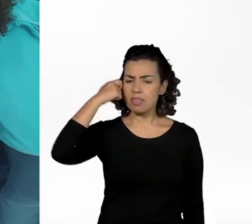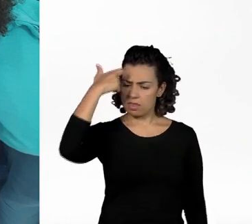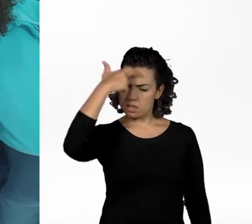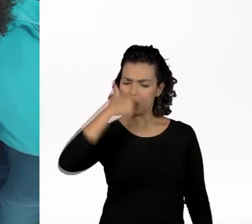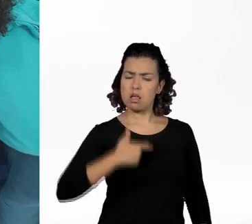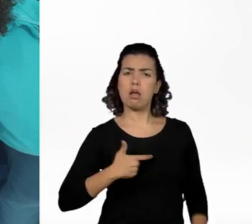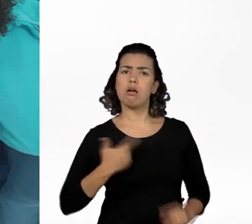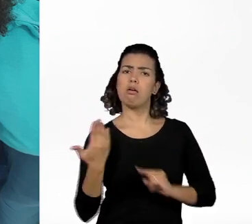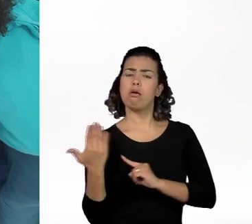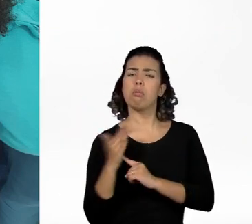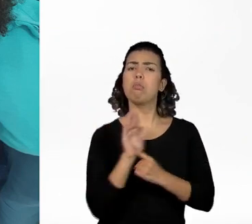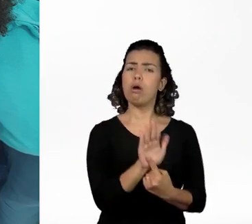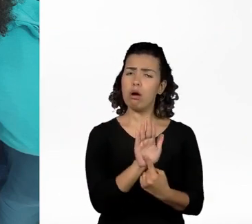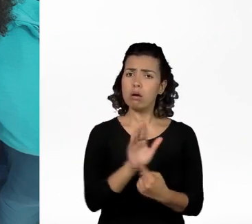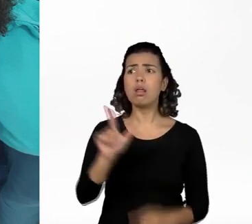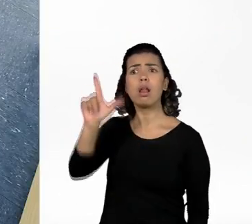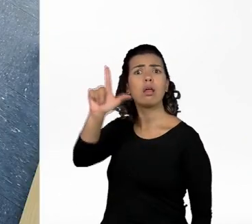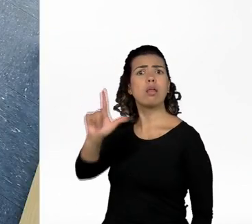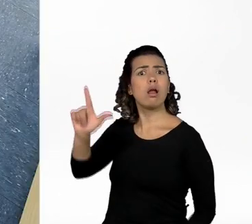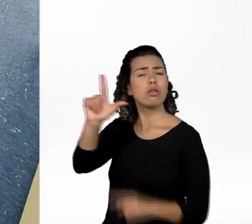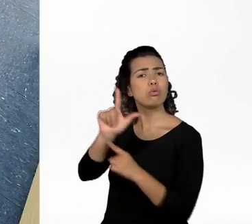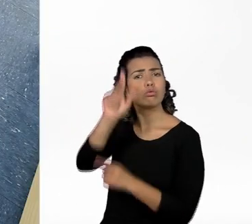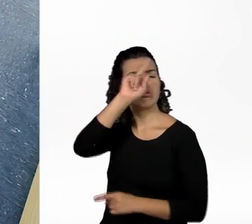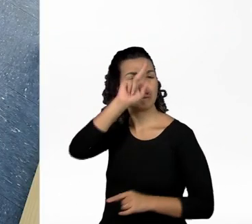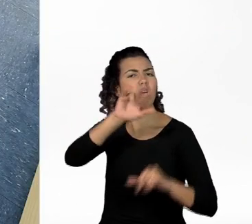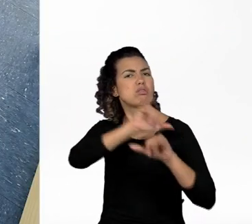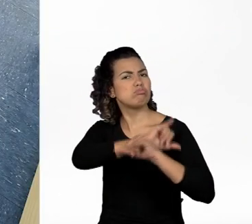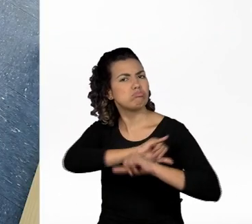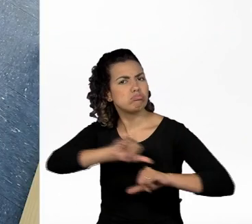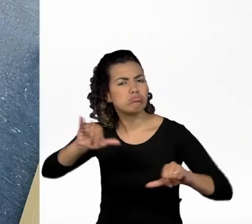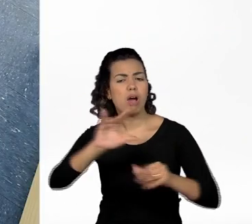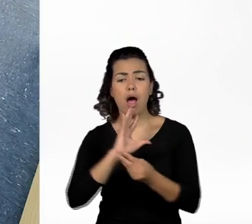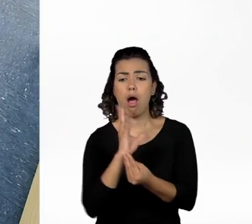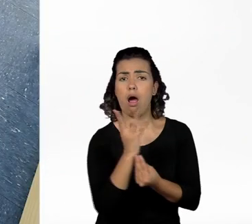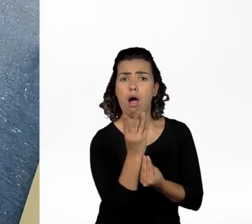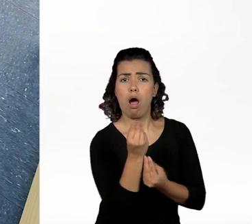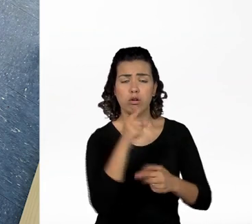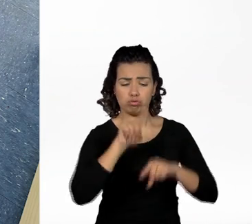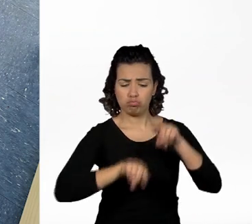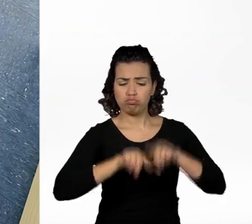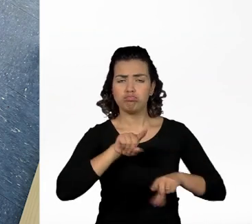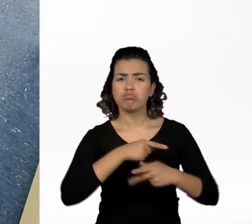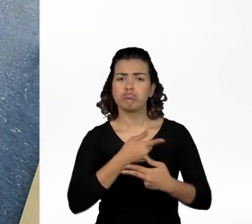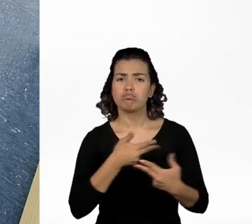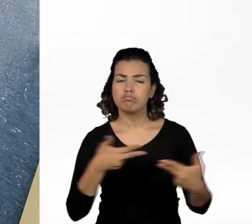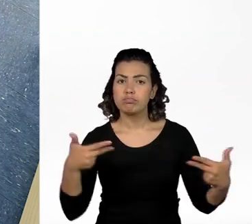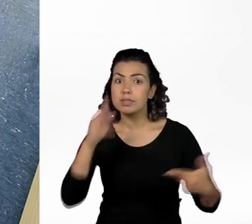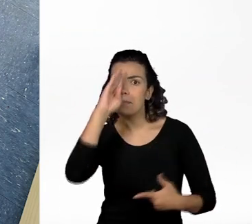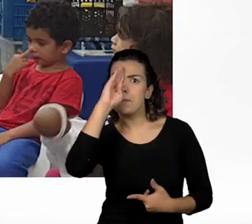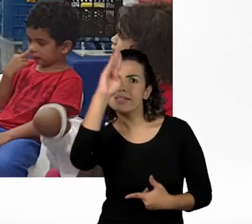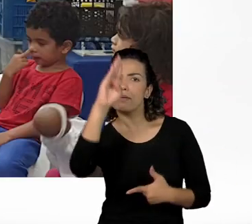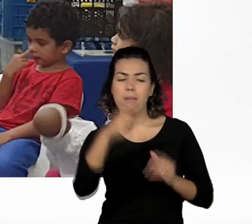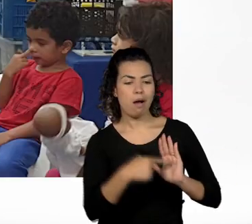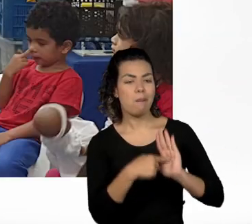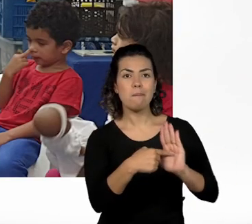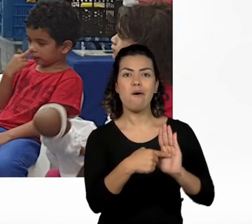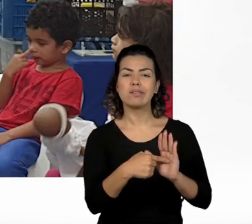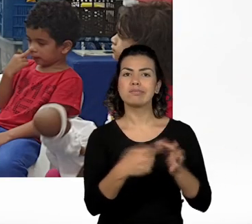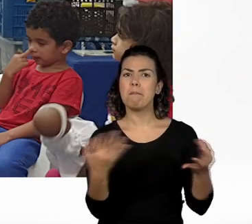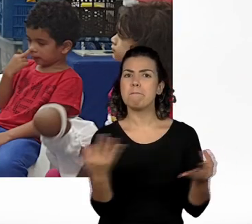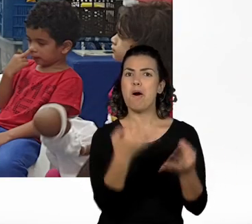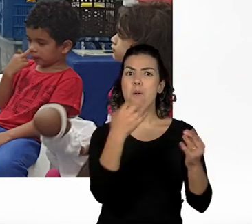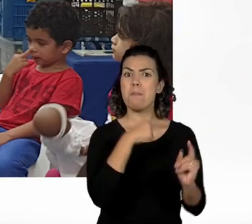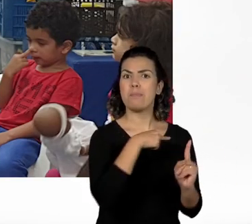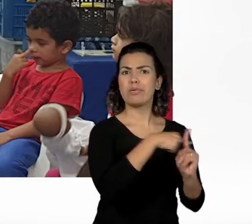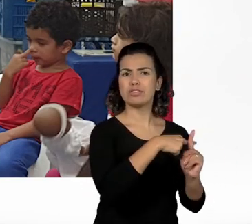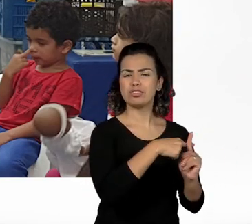trazendo para as crianças literaturas potentes, objetos de arte, referências sempre positivas, porque a negativa elas